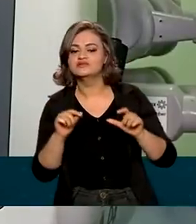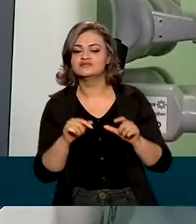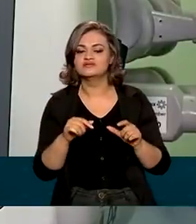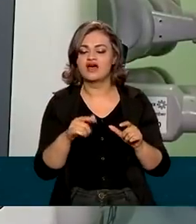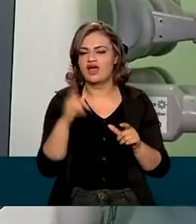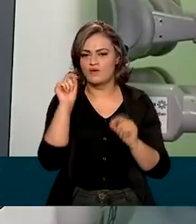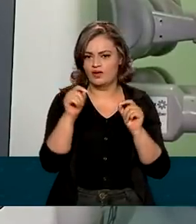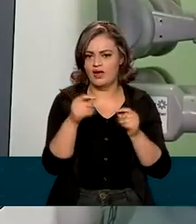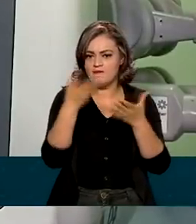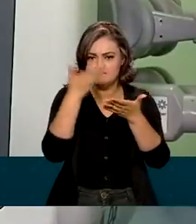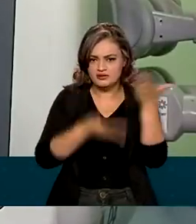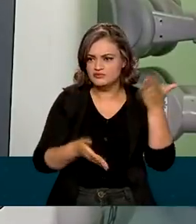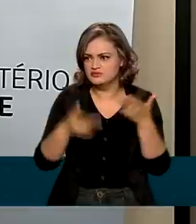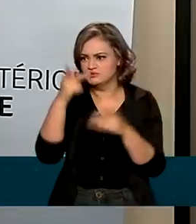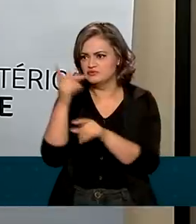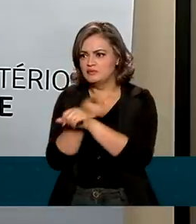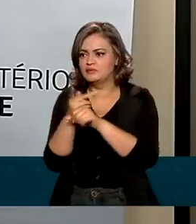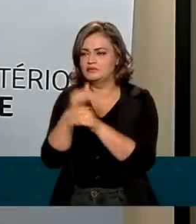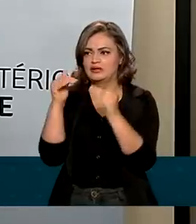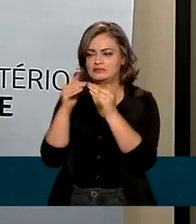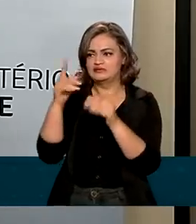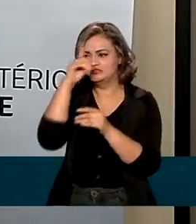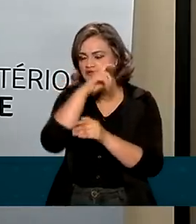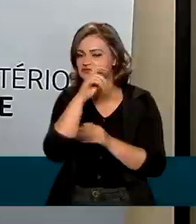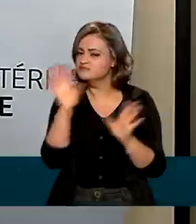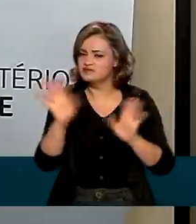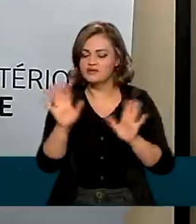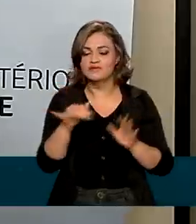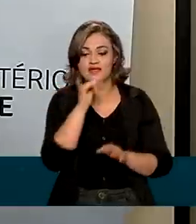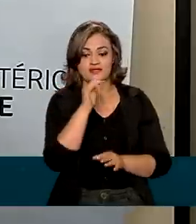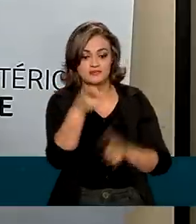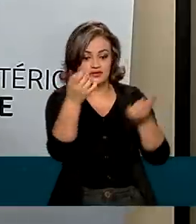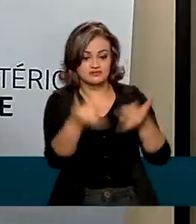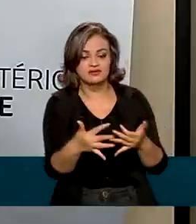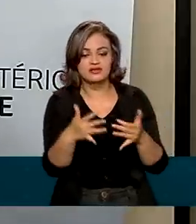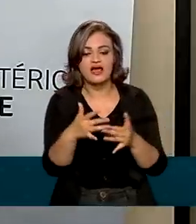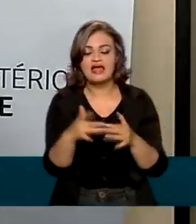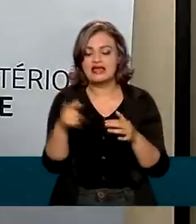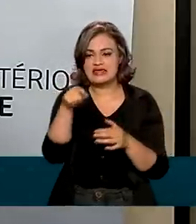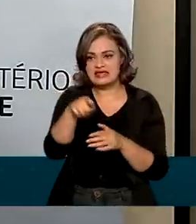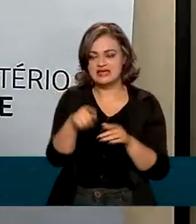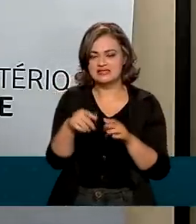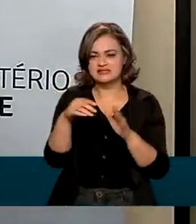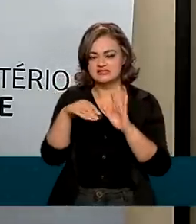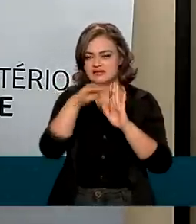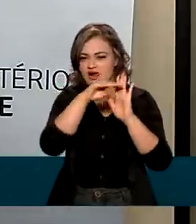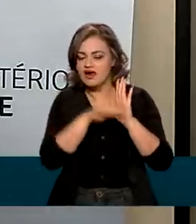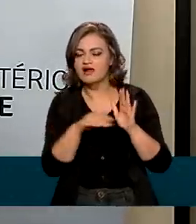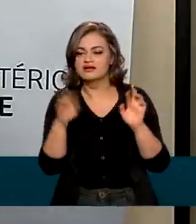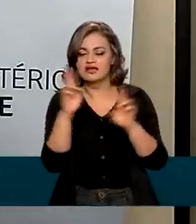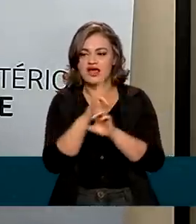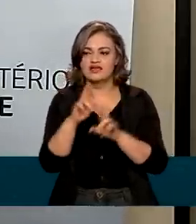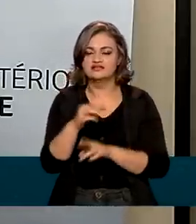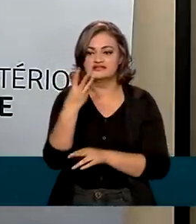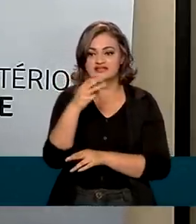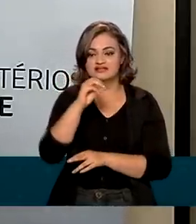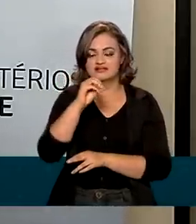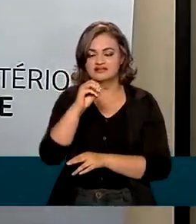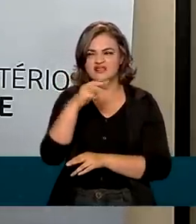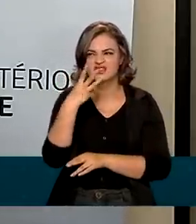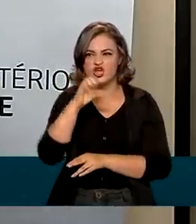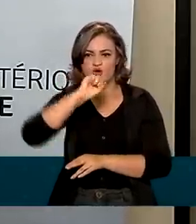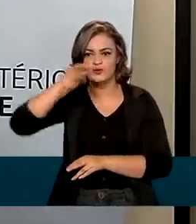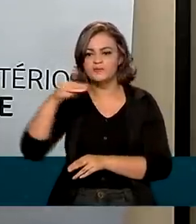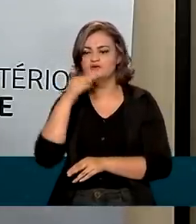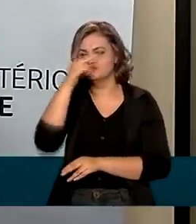do paciente de encontrar um doador. A tem que lembrar que o Redome faz parte de uma rede internacional, de 38 milhões de doadores. Então,